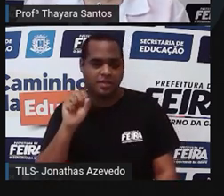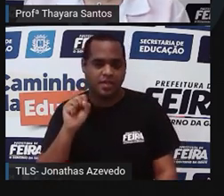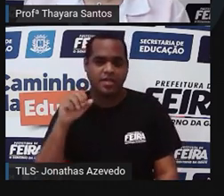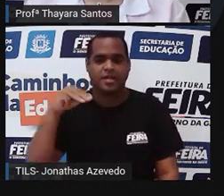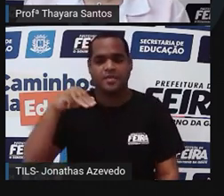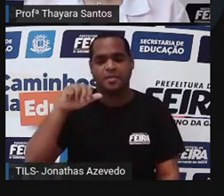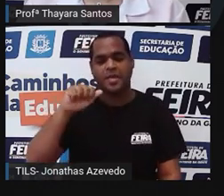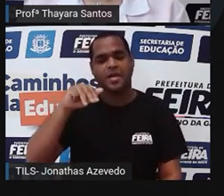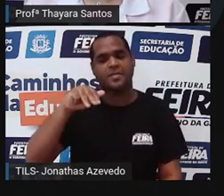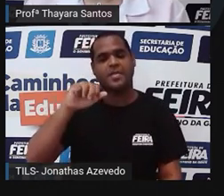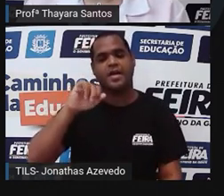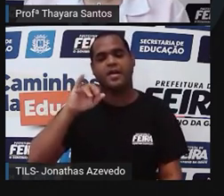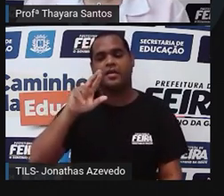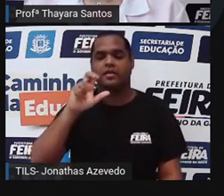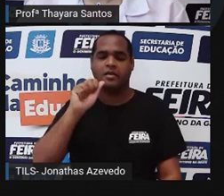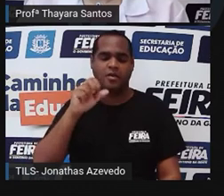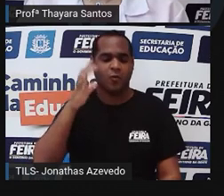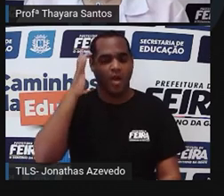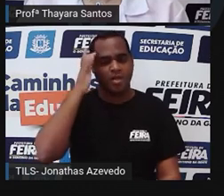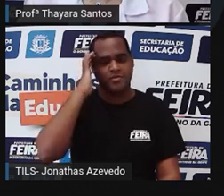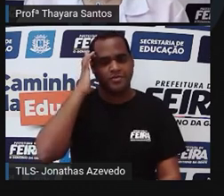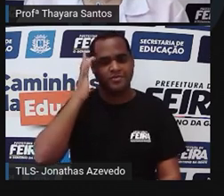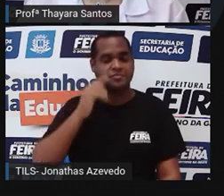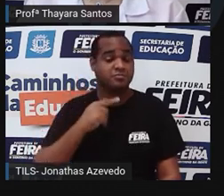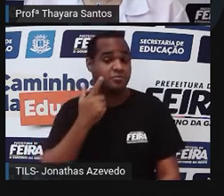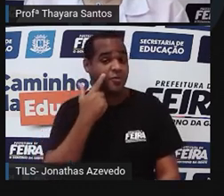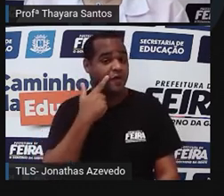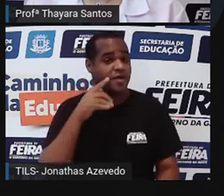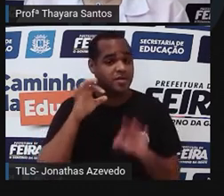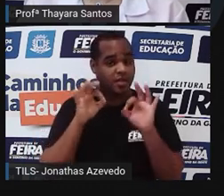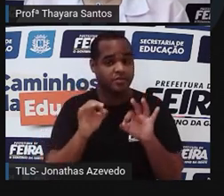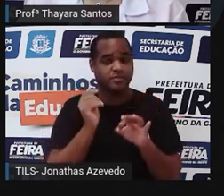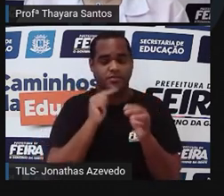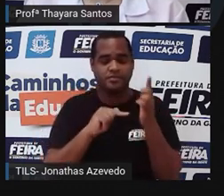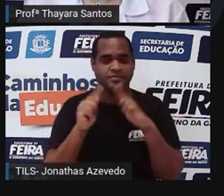Vamos lá, ver se a gente vai acertar. Vamos ver se vai caber.